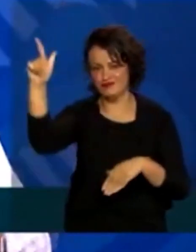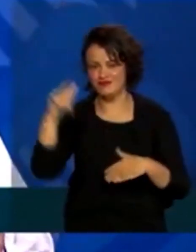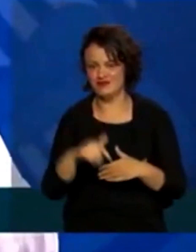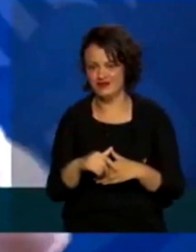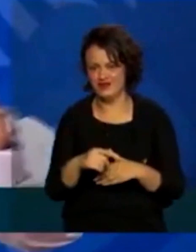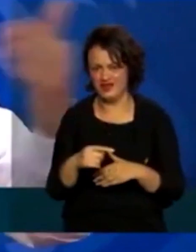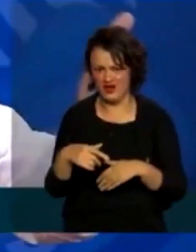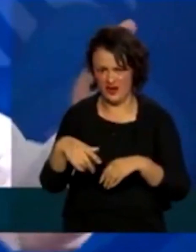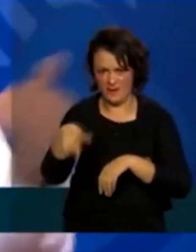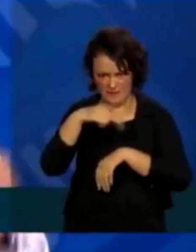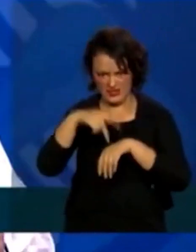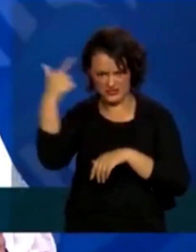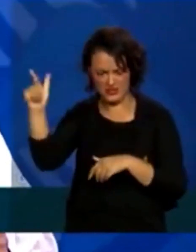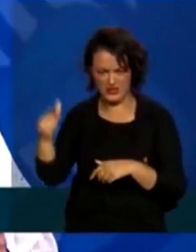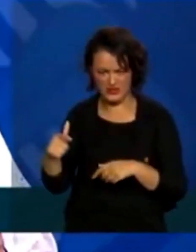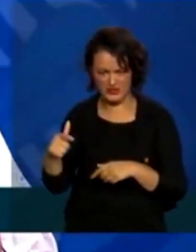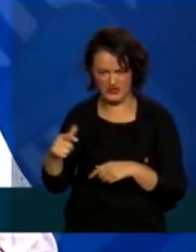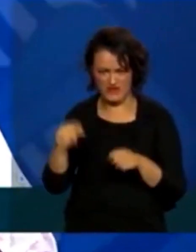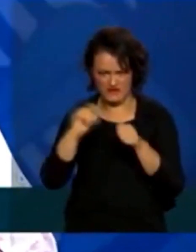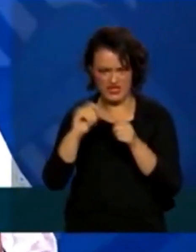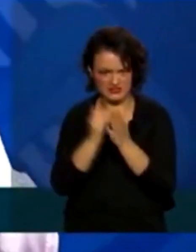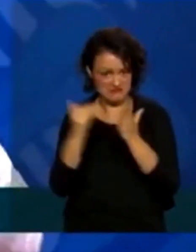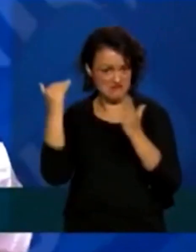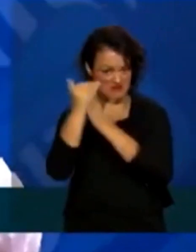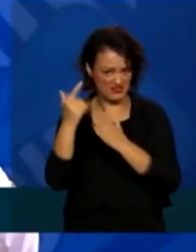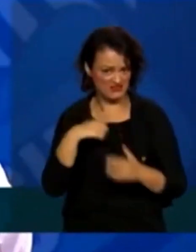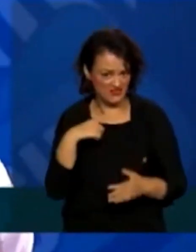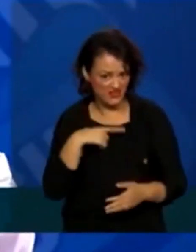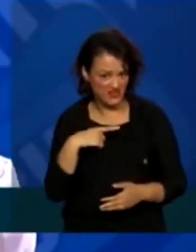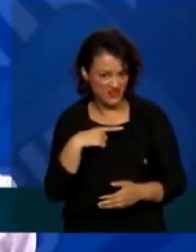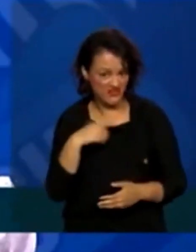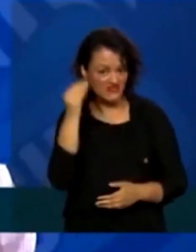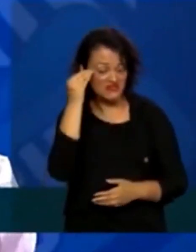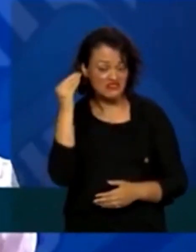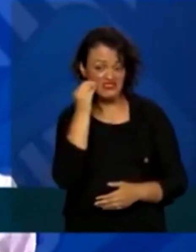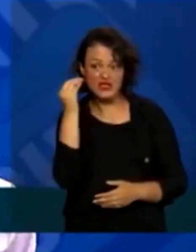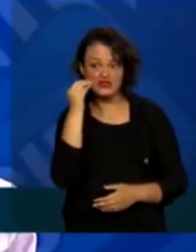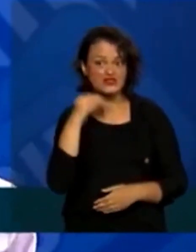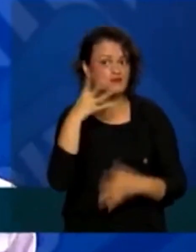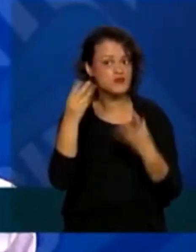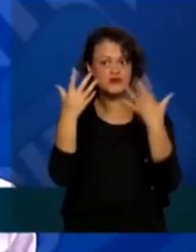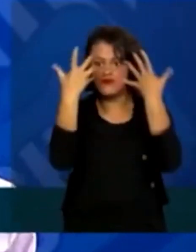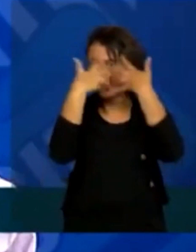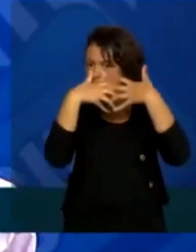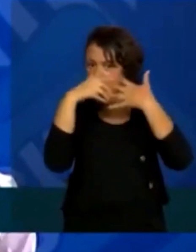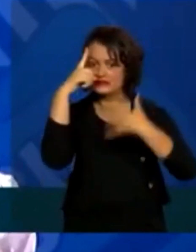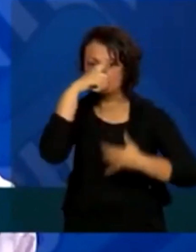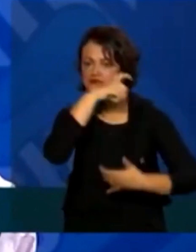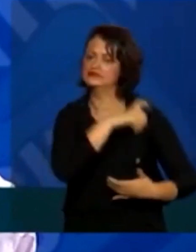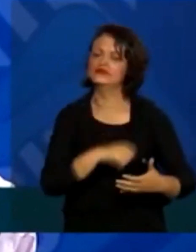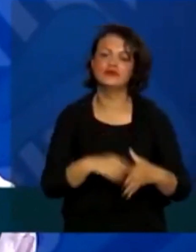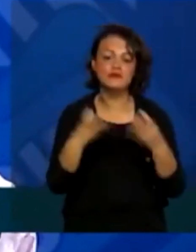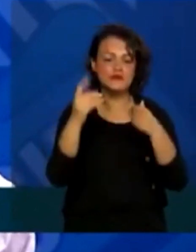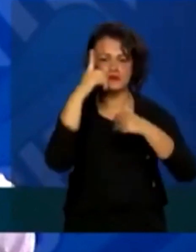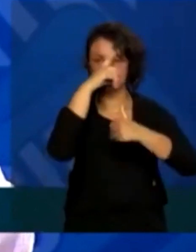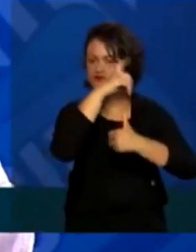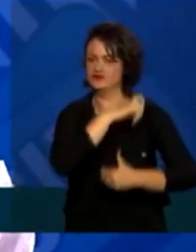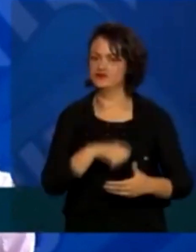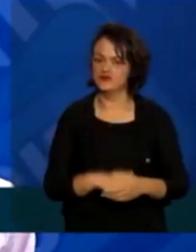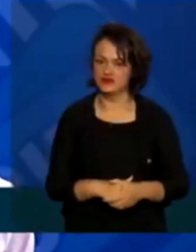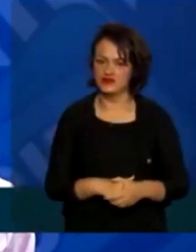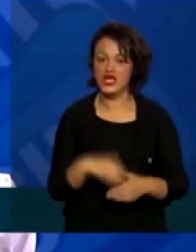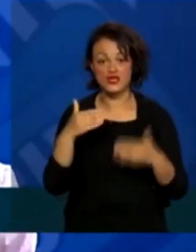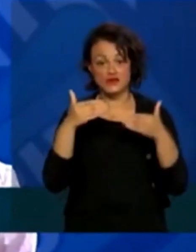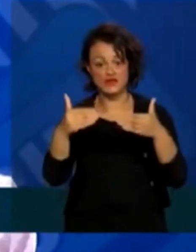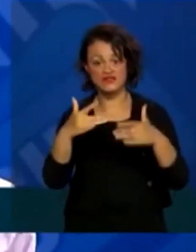fizeram mais do que isso, conseguiram fazer mais do que isso. A questão do teste é extremamente complexa, muito complexa. E acho que